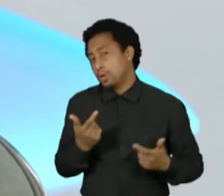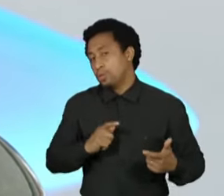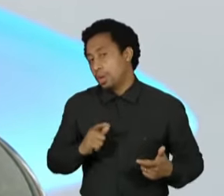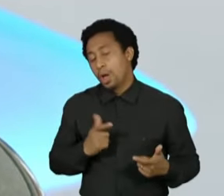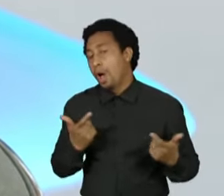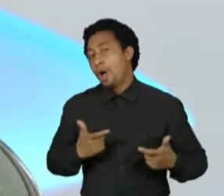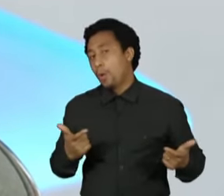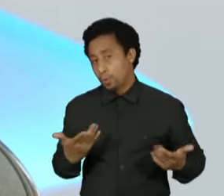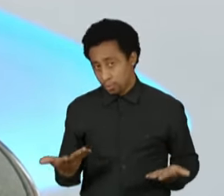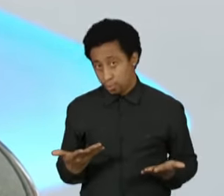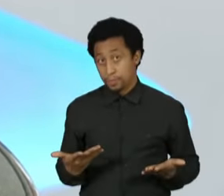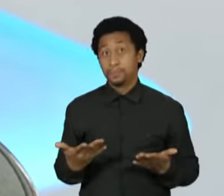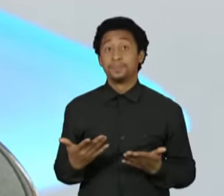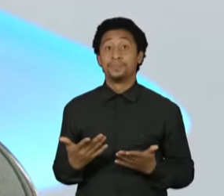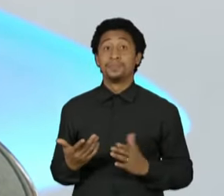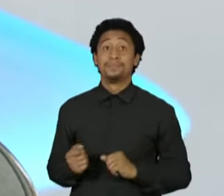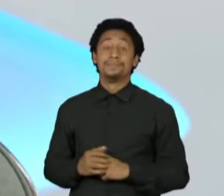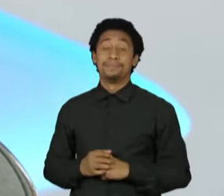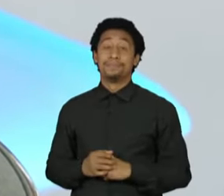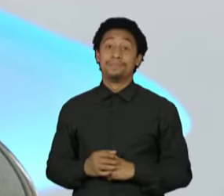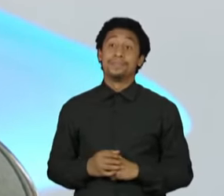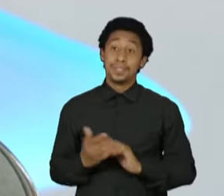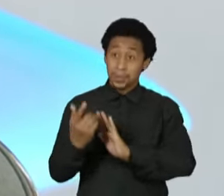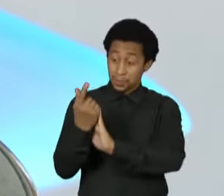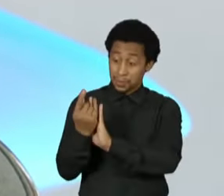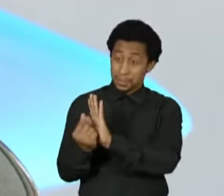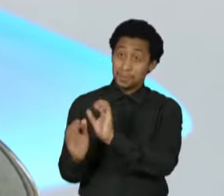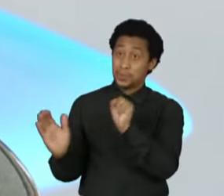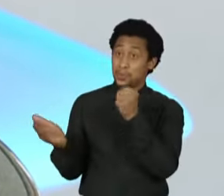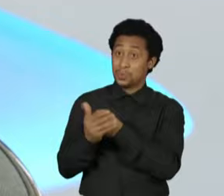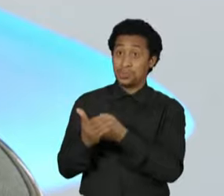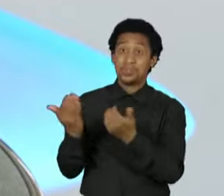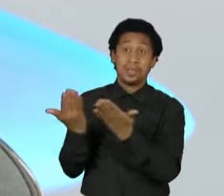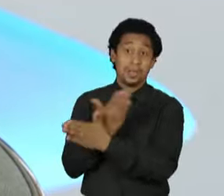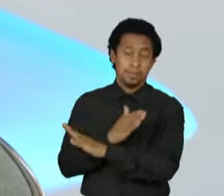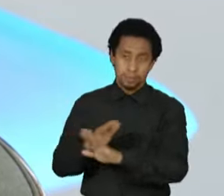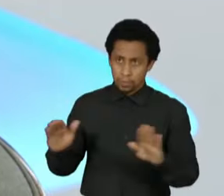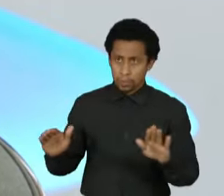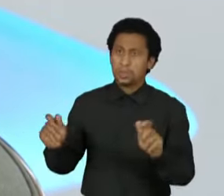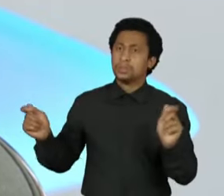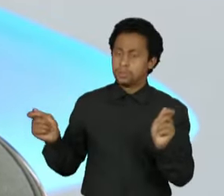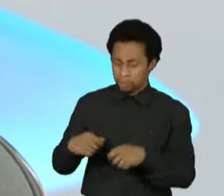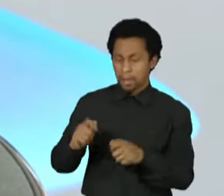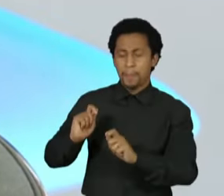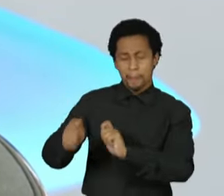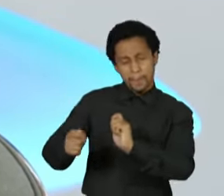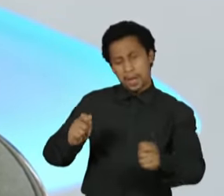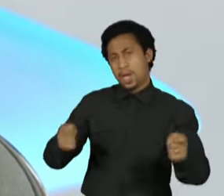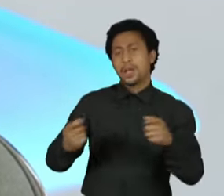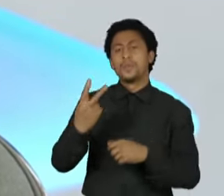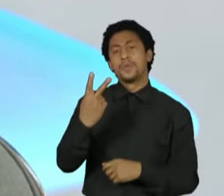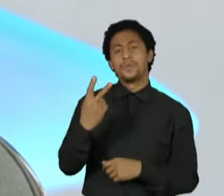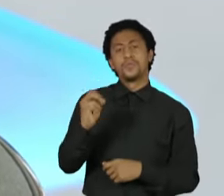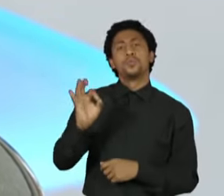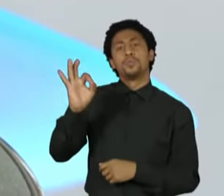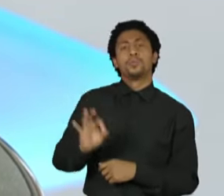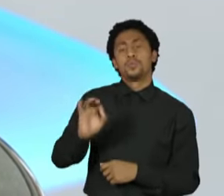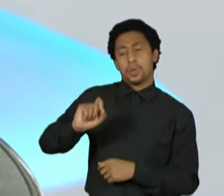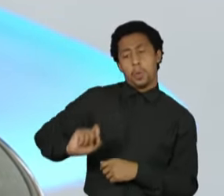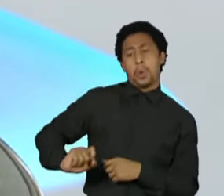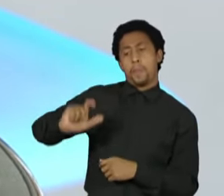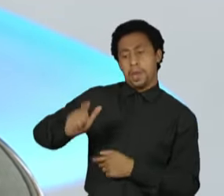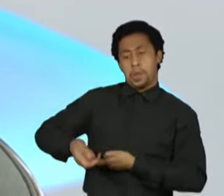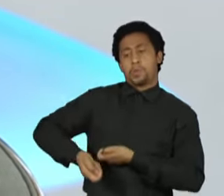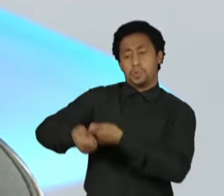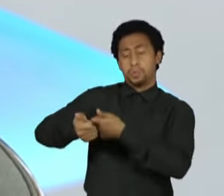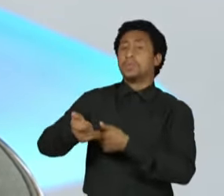Você tira dinheiro do fim do orçamento secreto, isso aí banca pelo menos 20% desse aumento. Você tira dinheiro